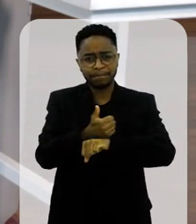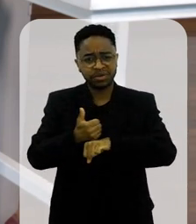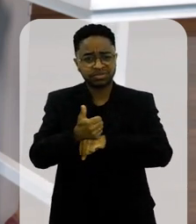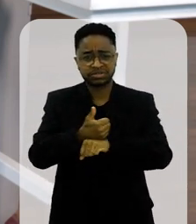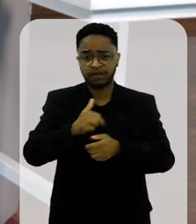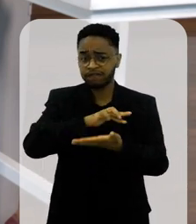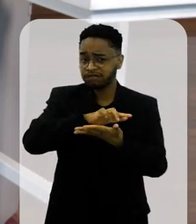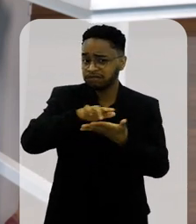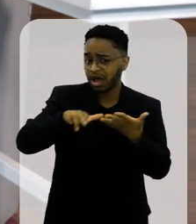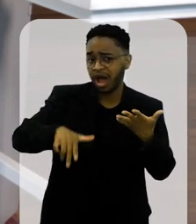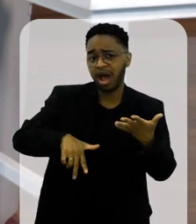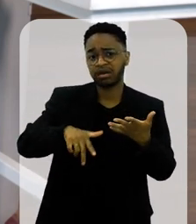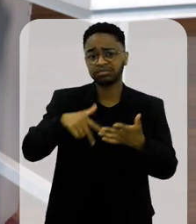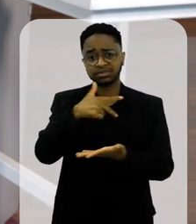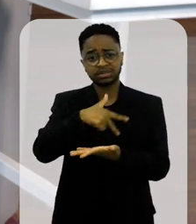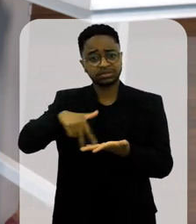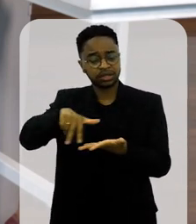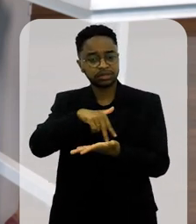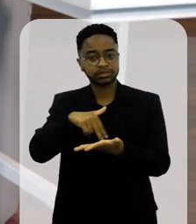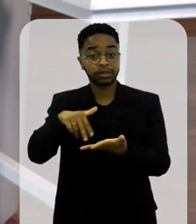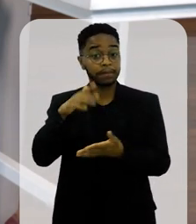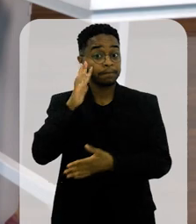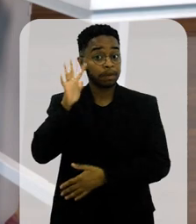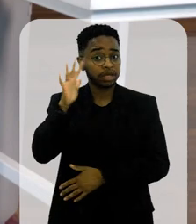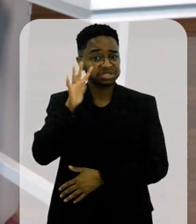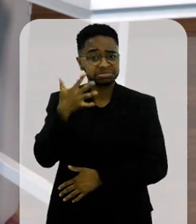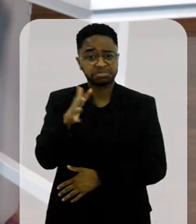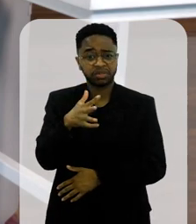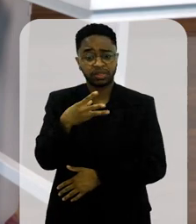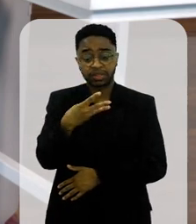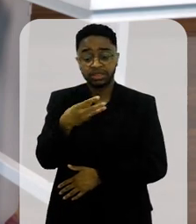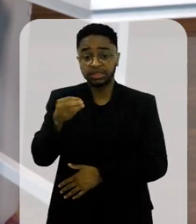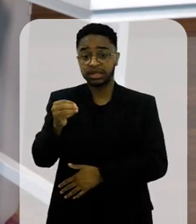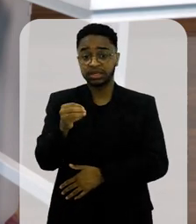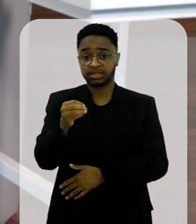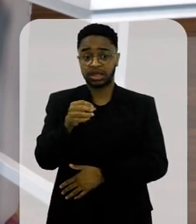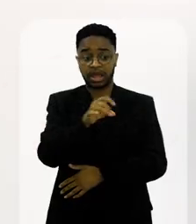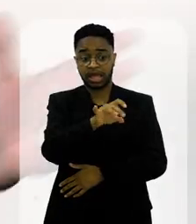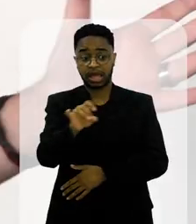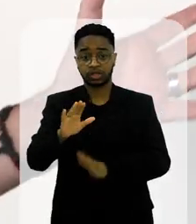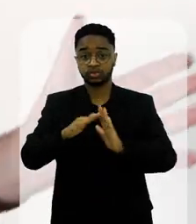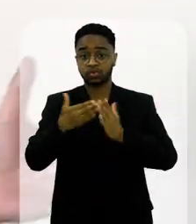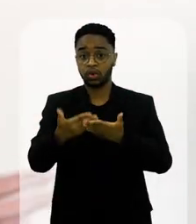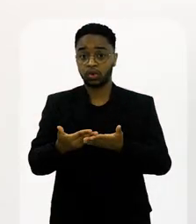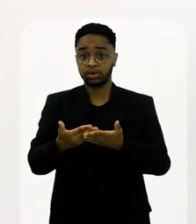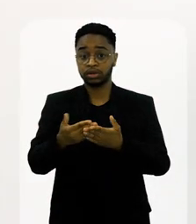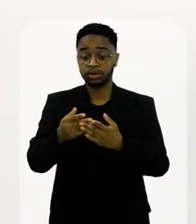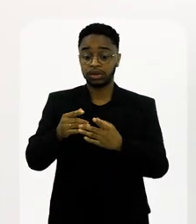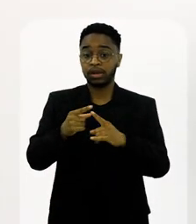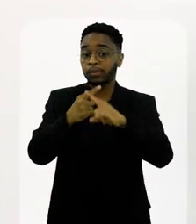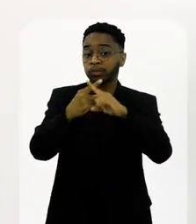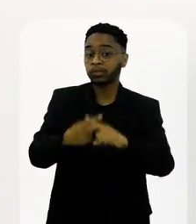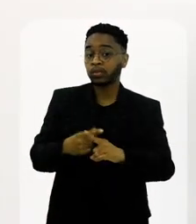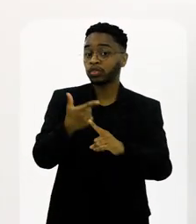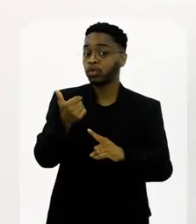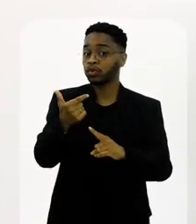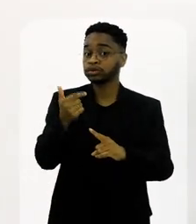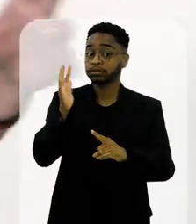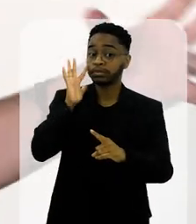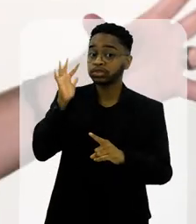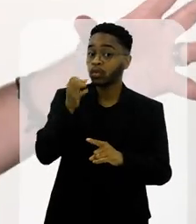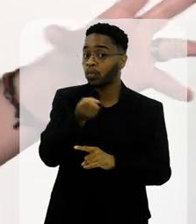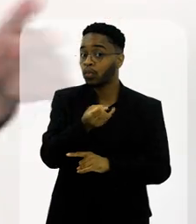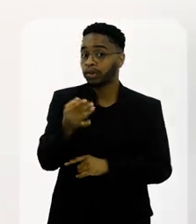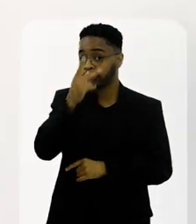ritmistas, a velha guarda, passistas, pensa aí nos 30 por escola, multiplica por 12, olha quantos artistas